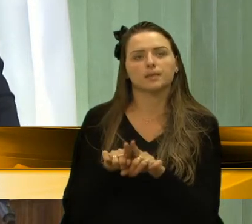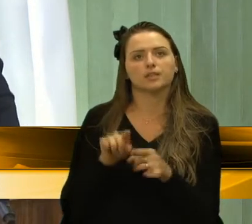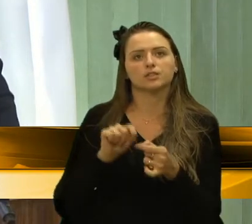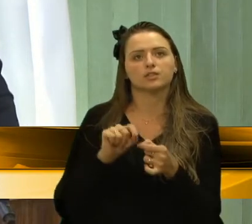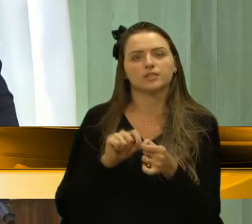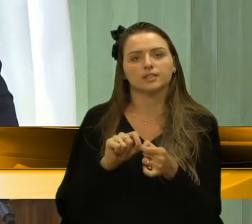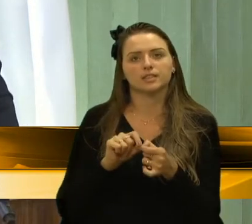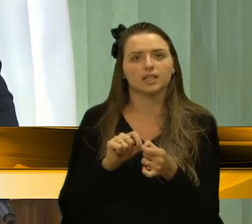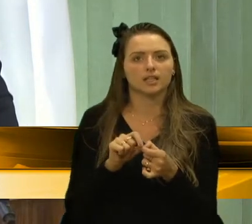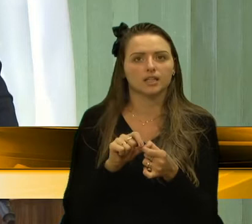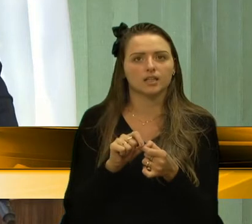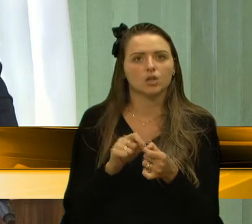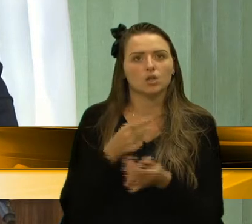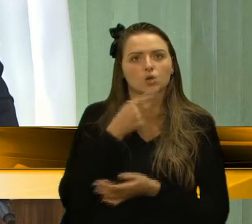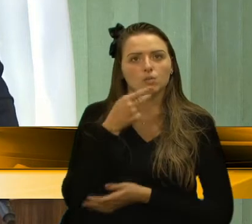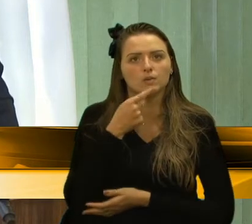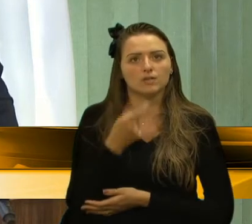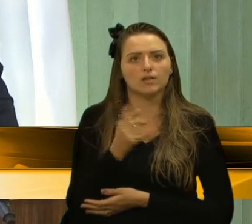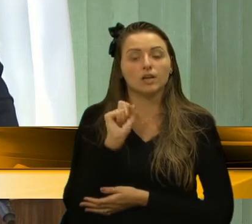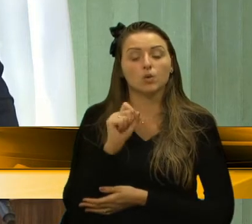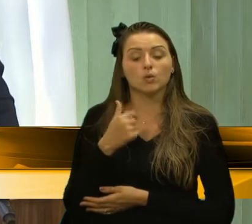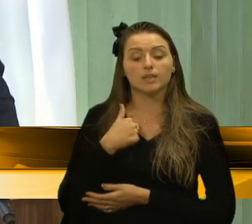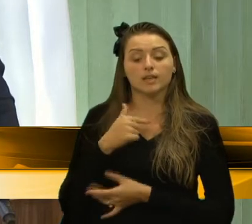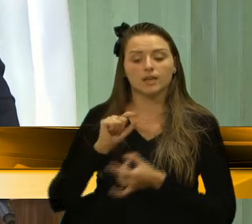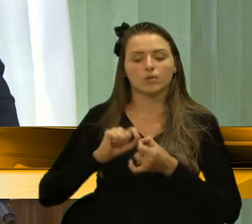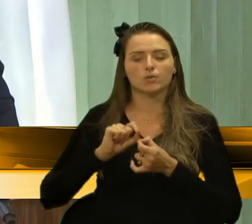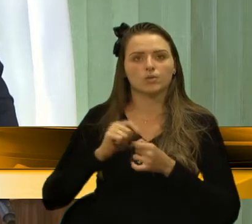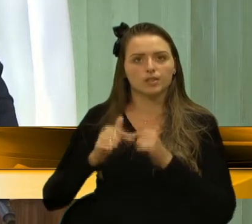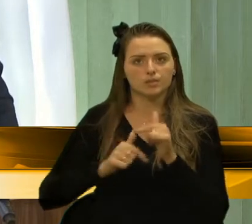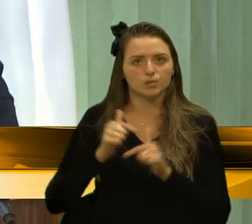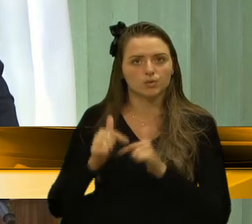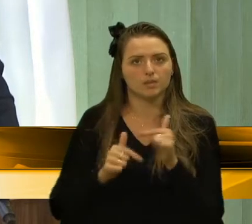relato do que foi o meu trabalho aqui nesta casa.